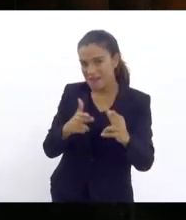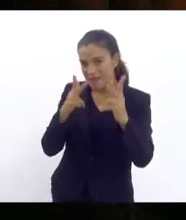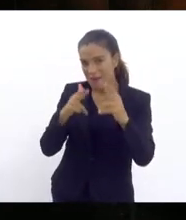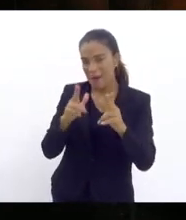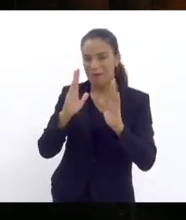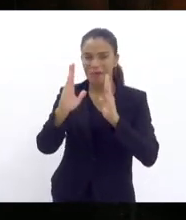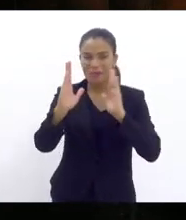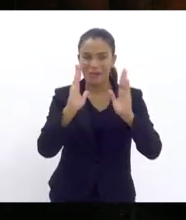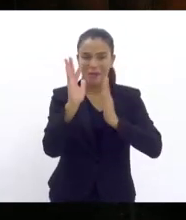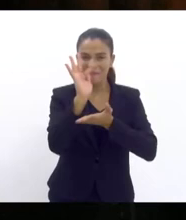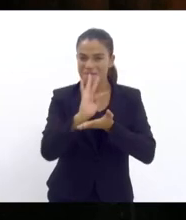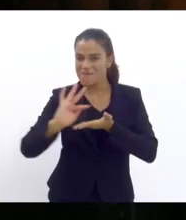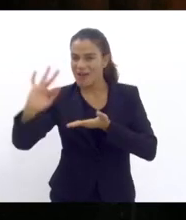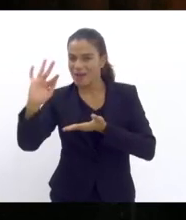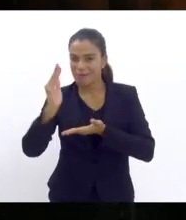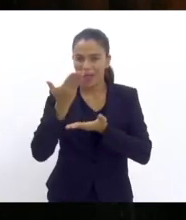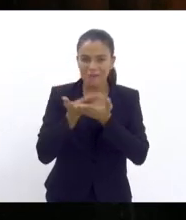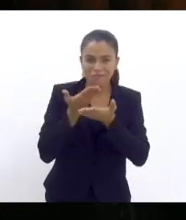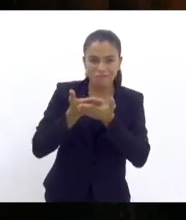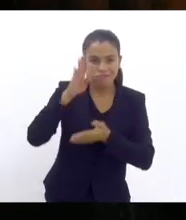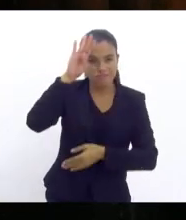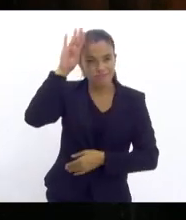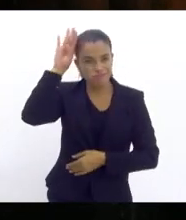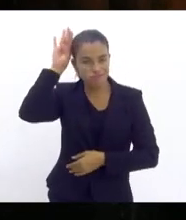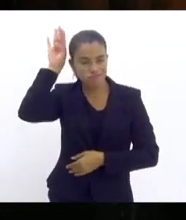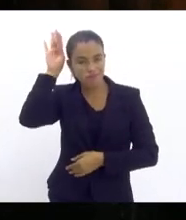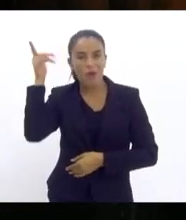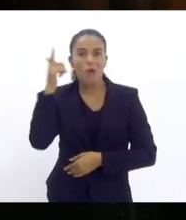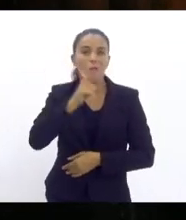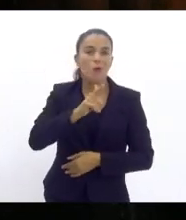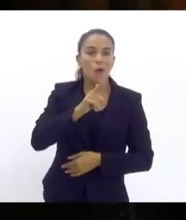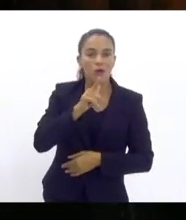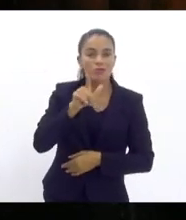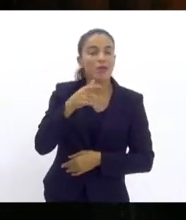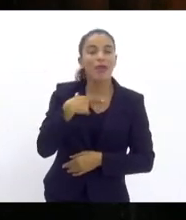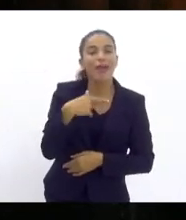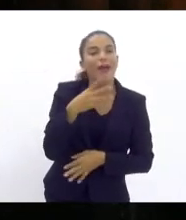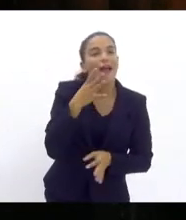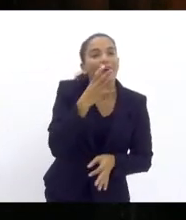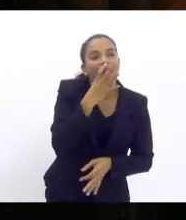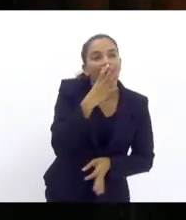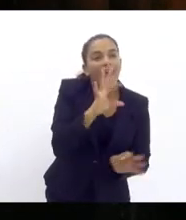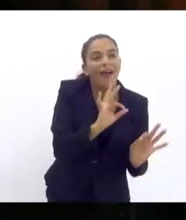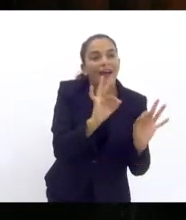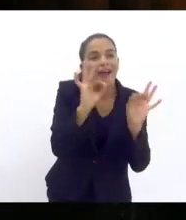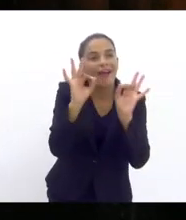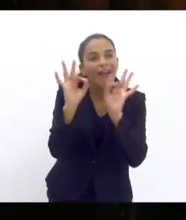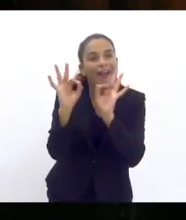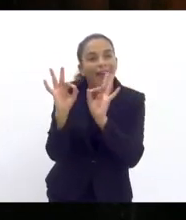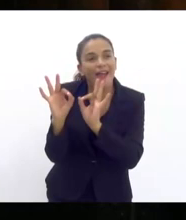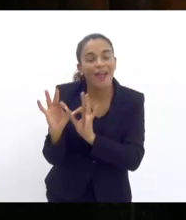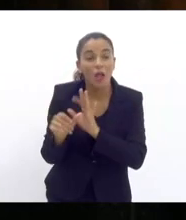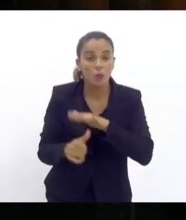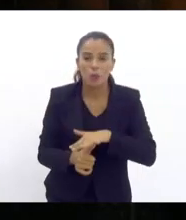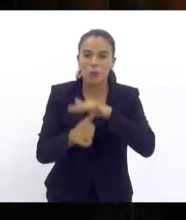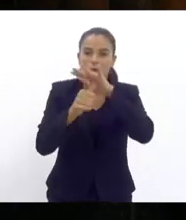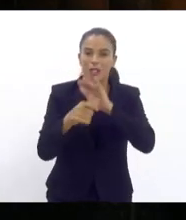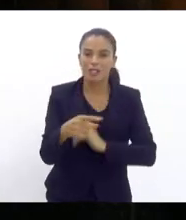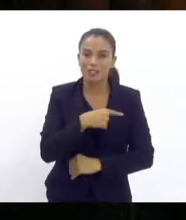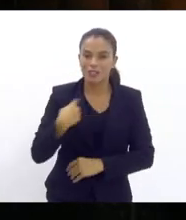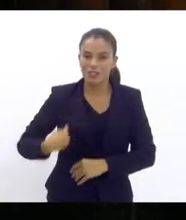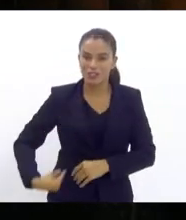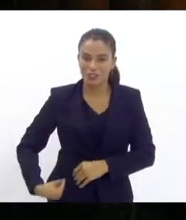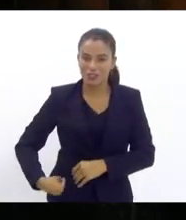faculdade chegamos a ser admiradores do grande líder chinês